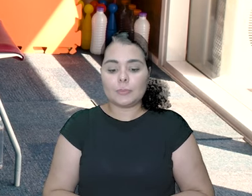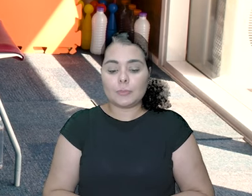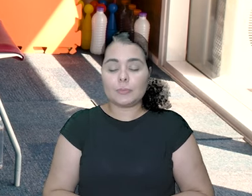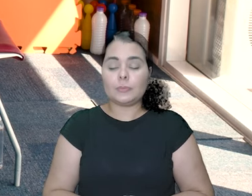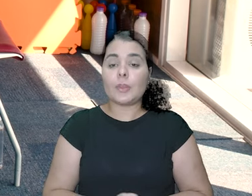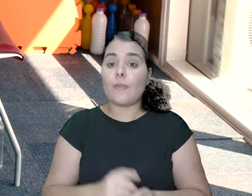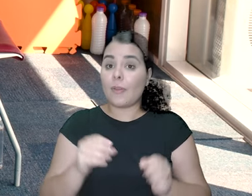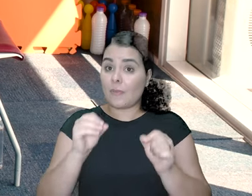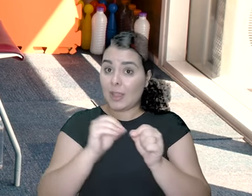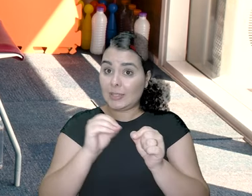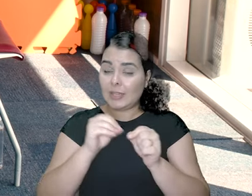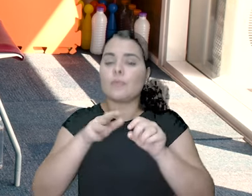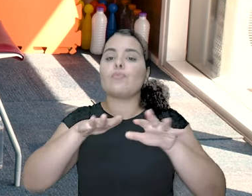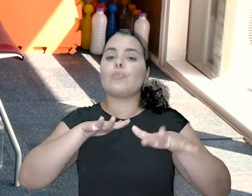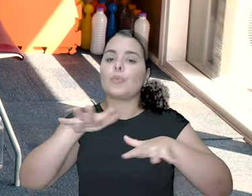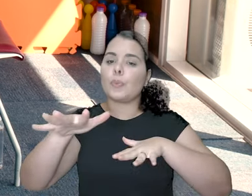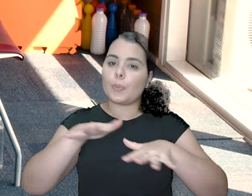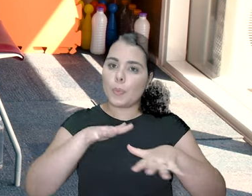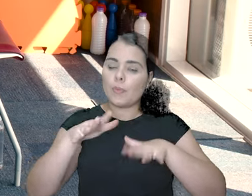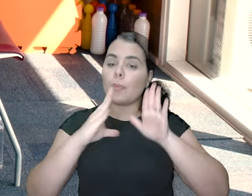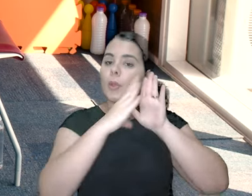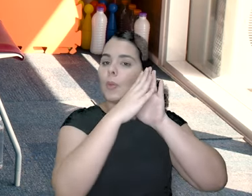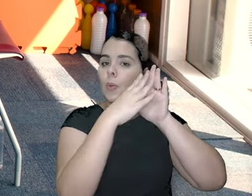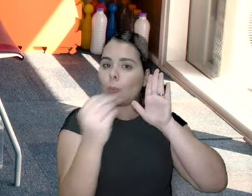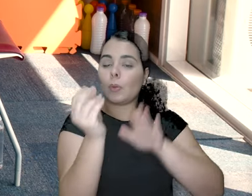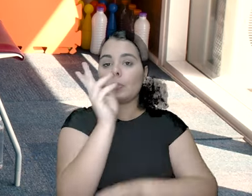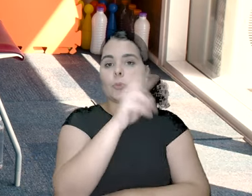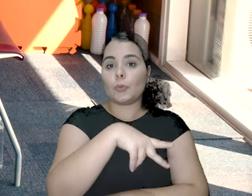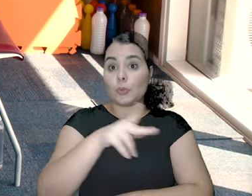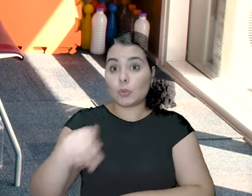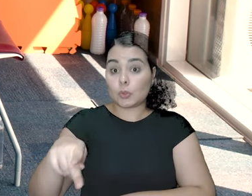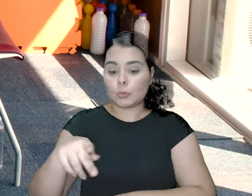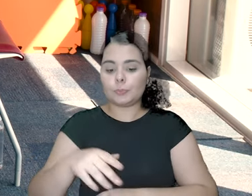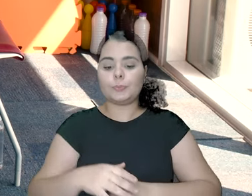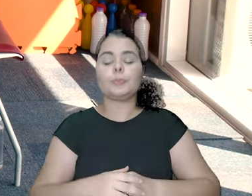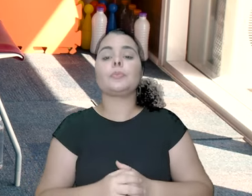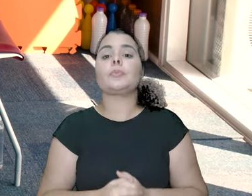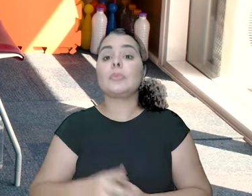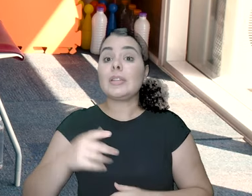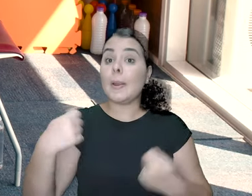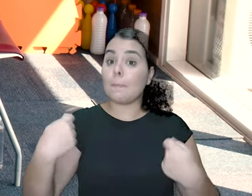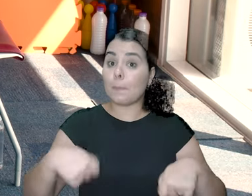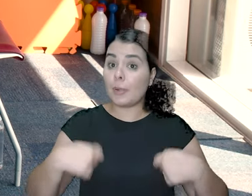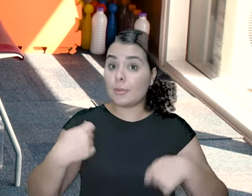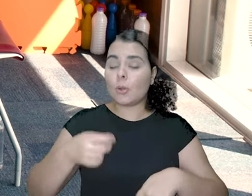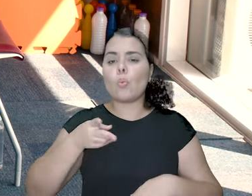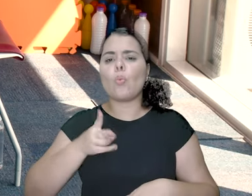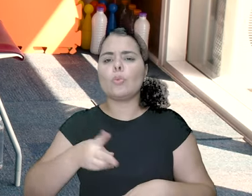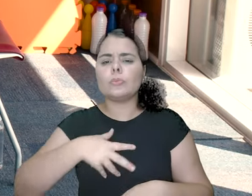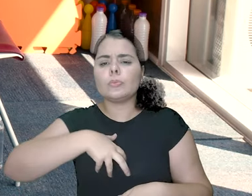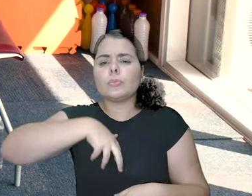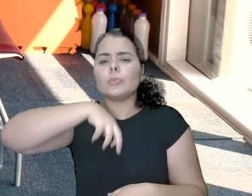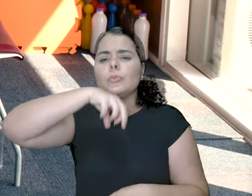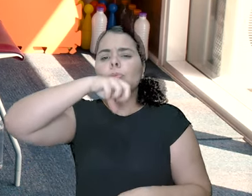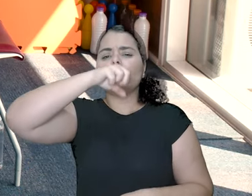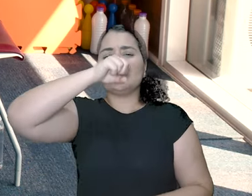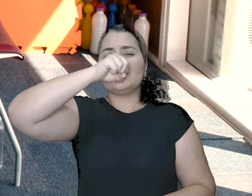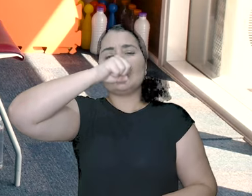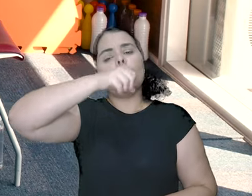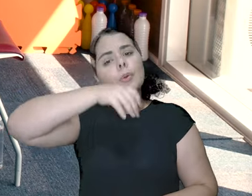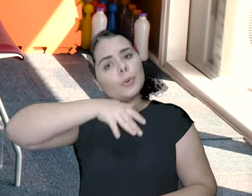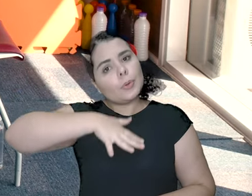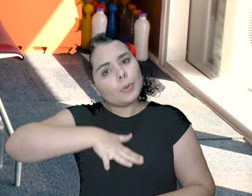vai tocar com o outro joelho. Beleza? E começou. E um. Ixi! Solta o ar.